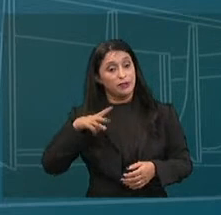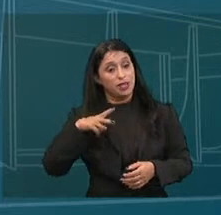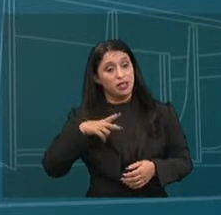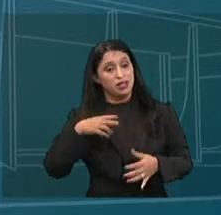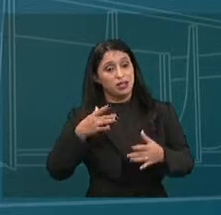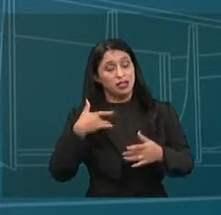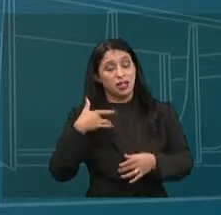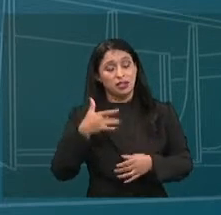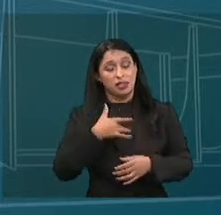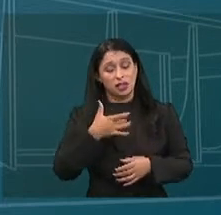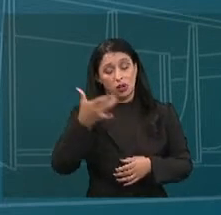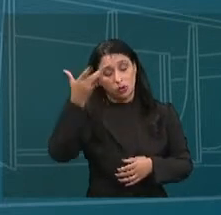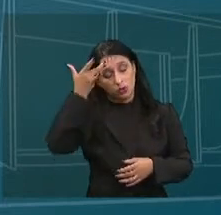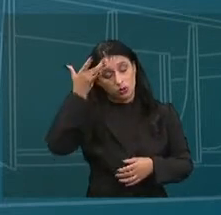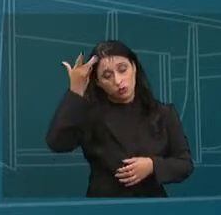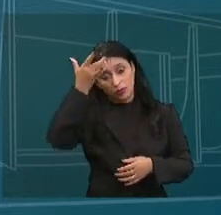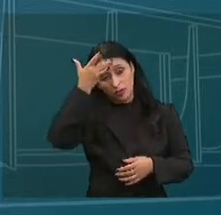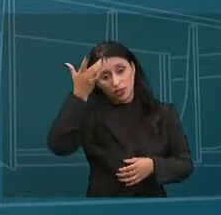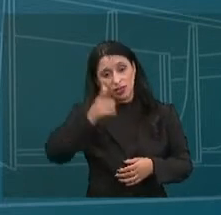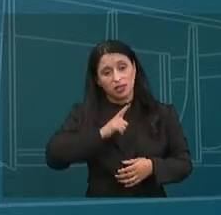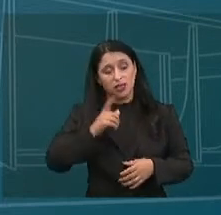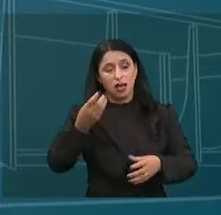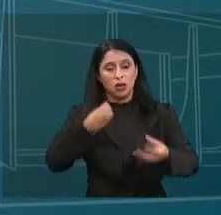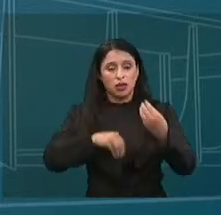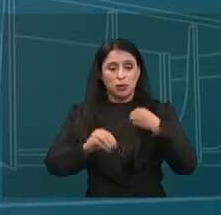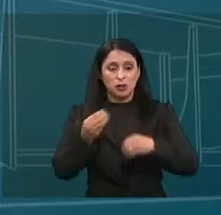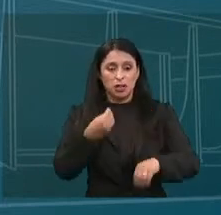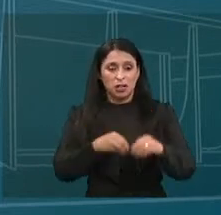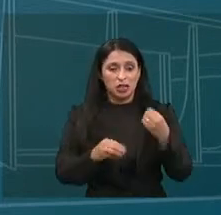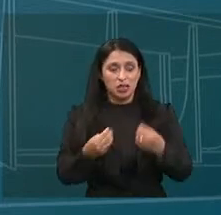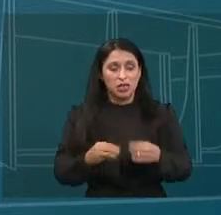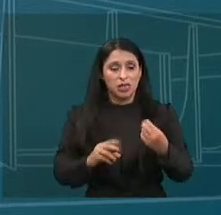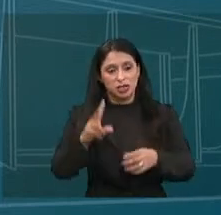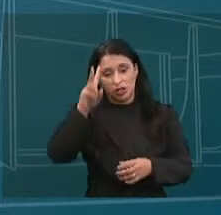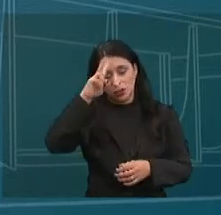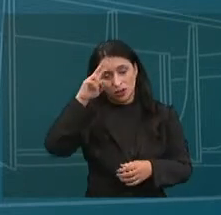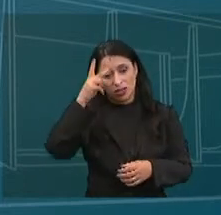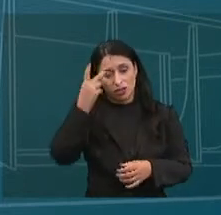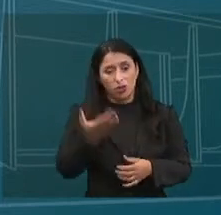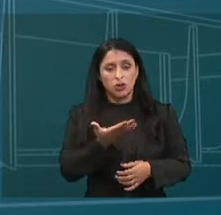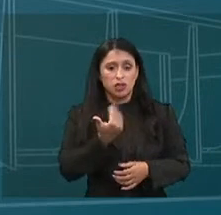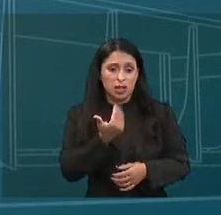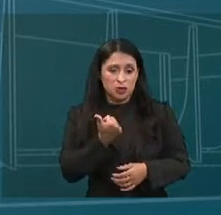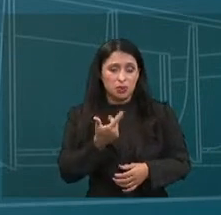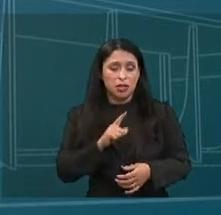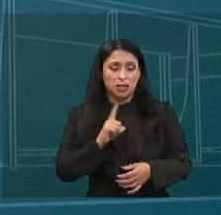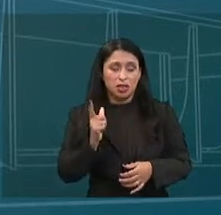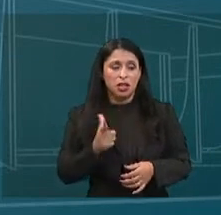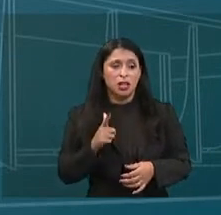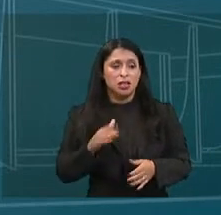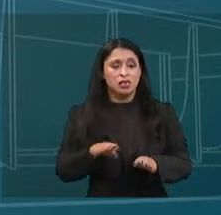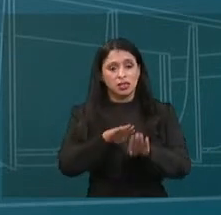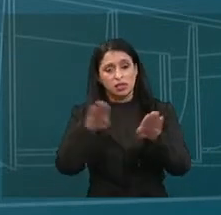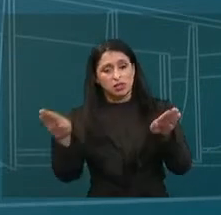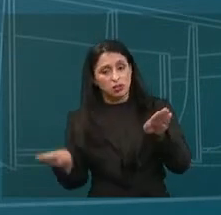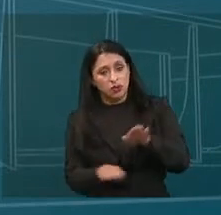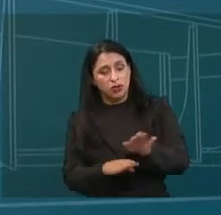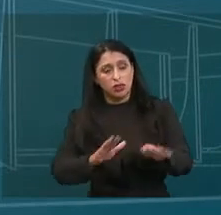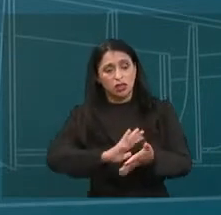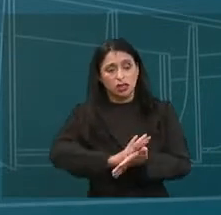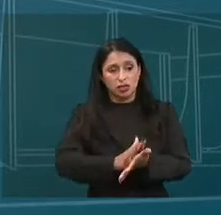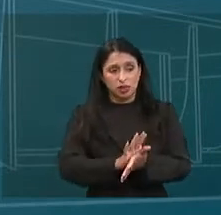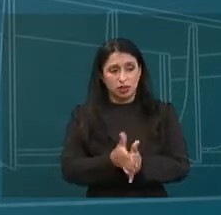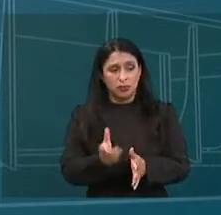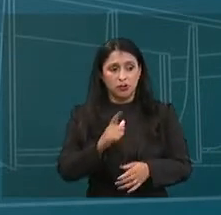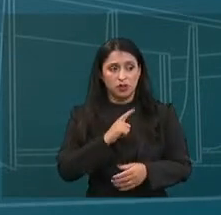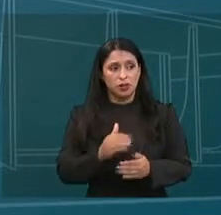física e mental, como vício, depressão, transtornos alimentares, automutilação e até danos à vida, além de desigualdades e discriminações.